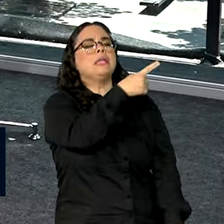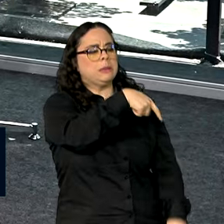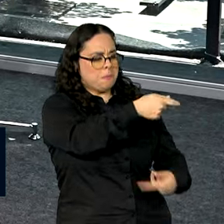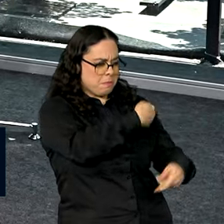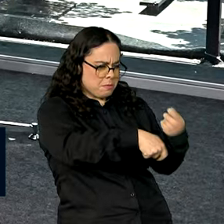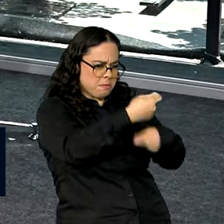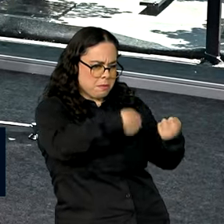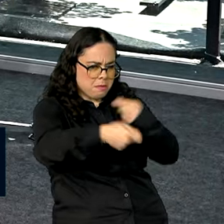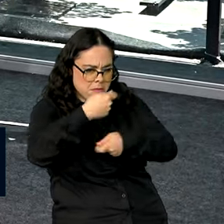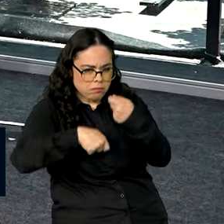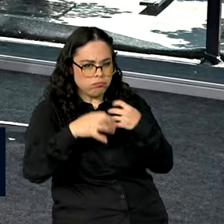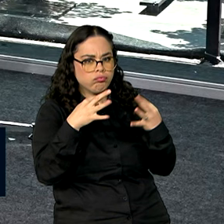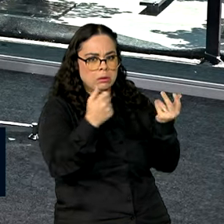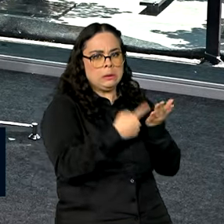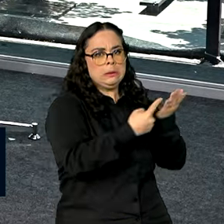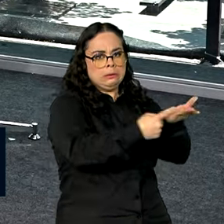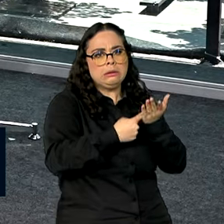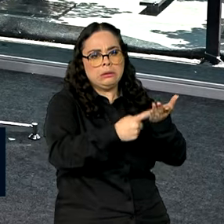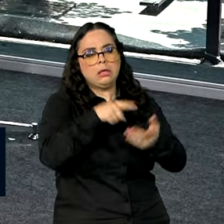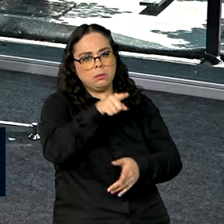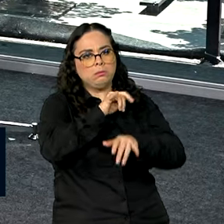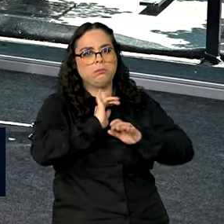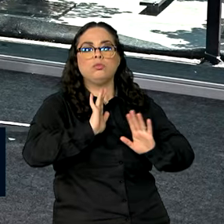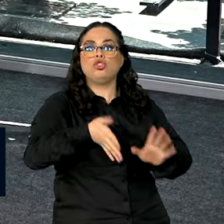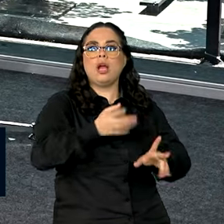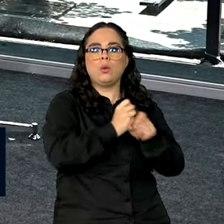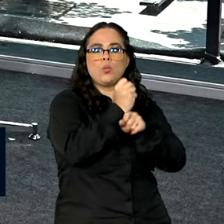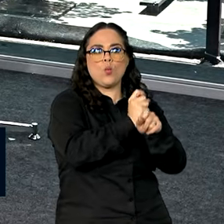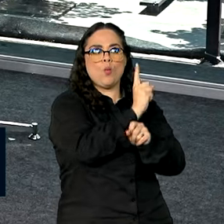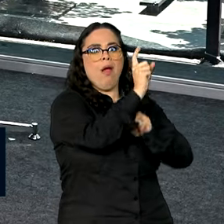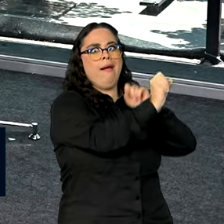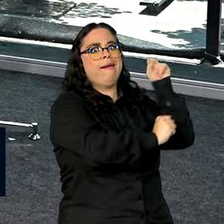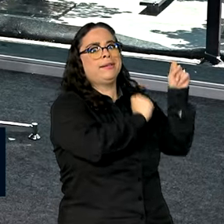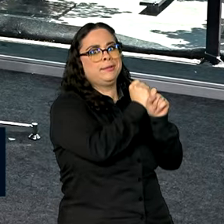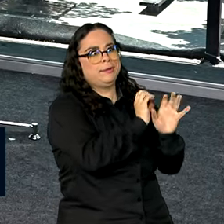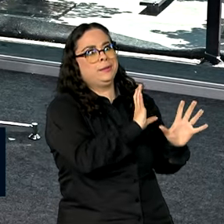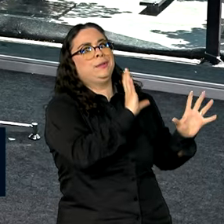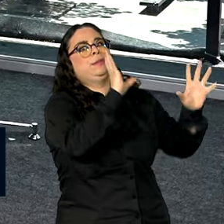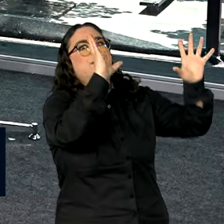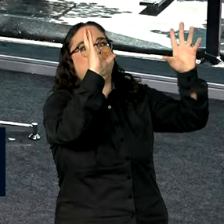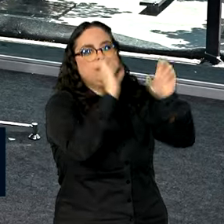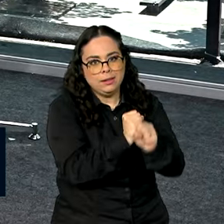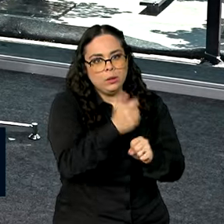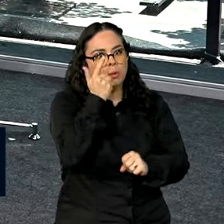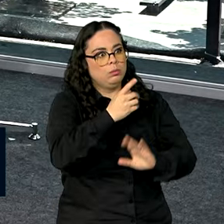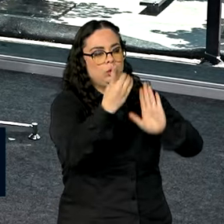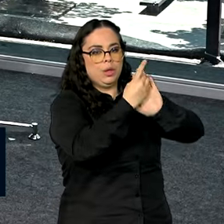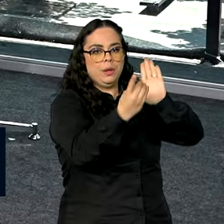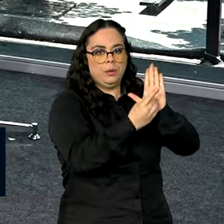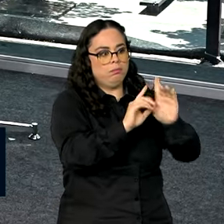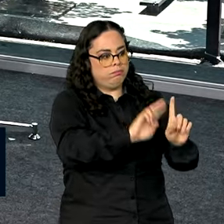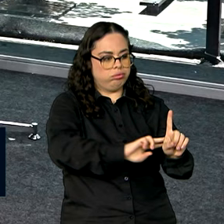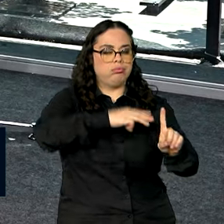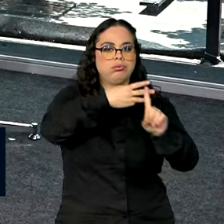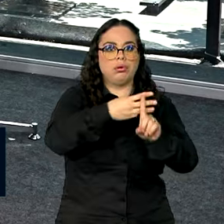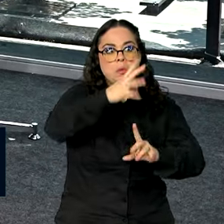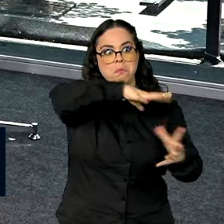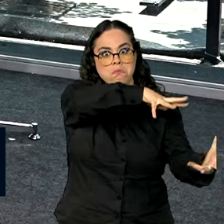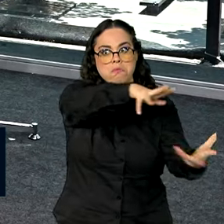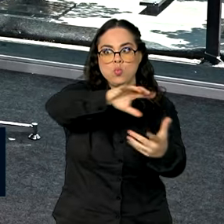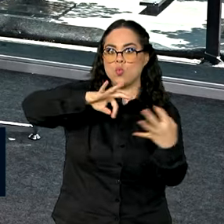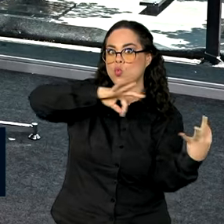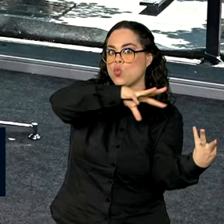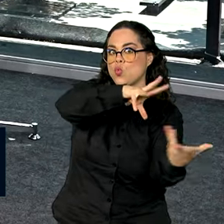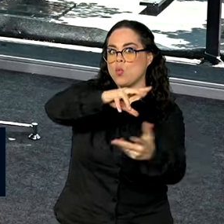negociação que o senhor vem encampando ao longo de um ano, inclusive, para fechar esse acordo aqui, que envolve triplicar o uso de